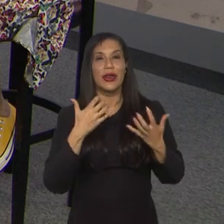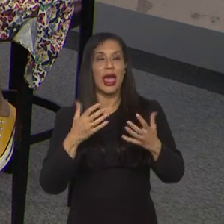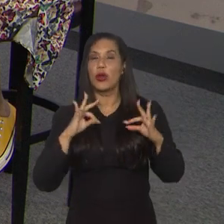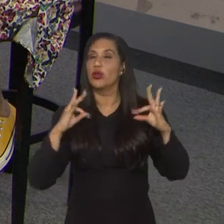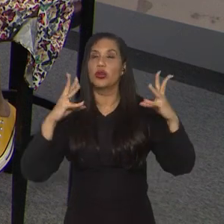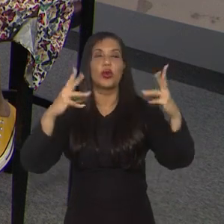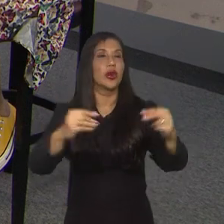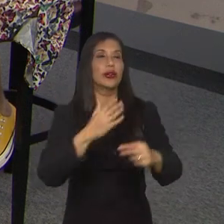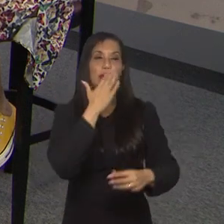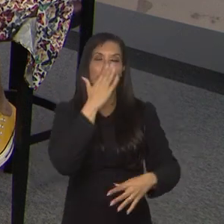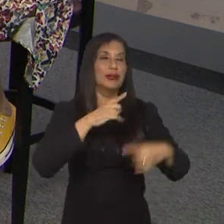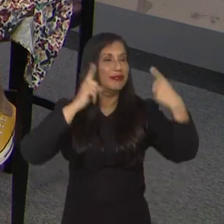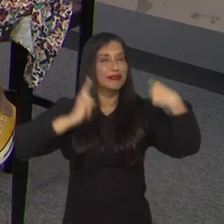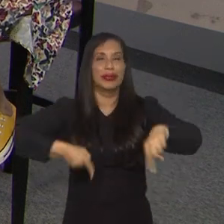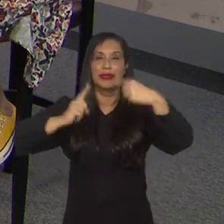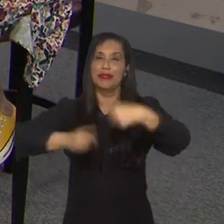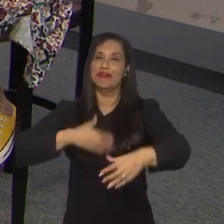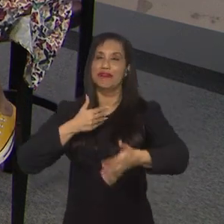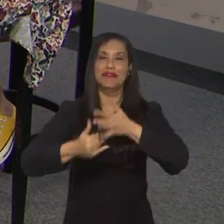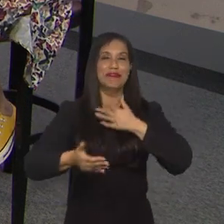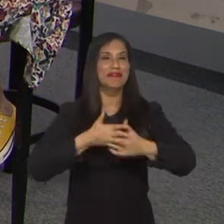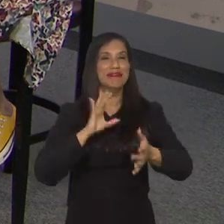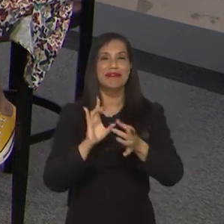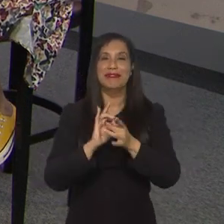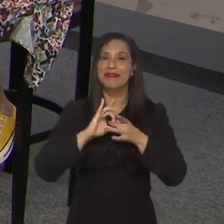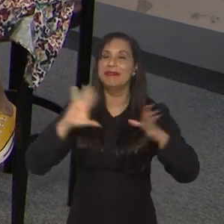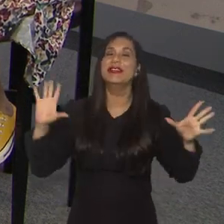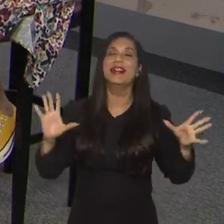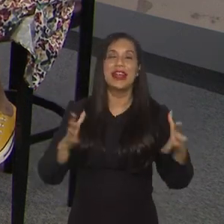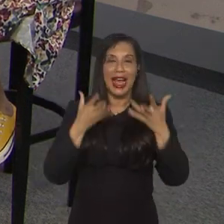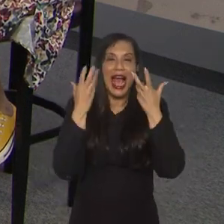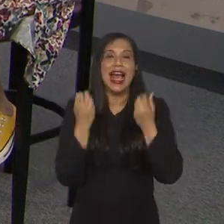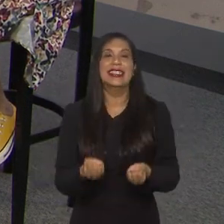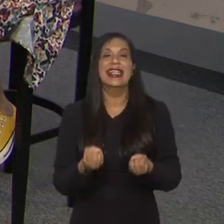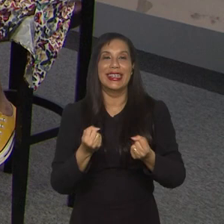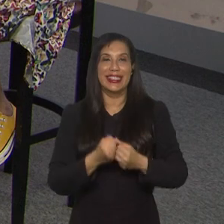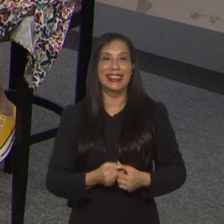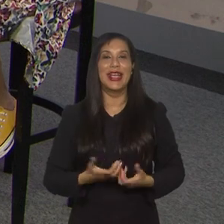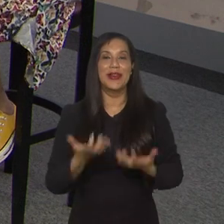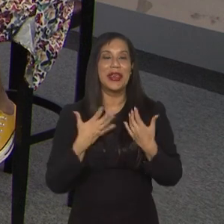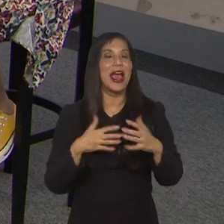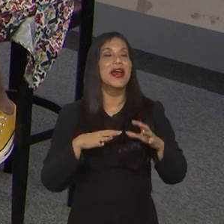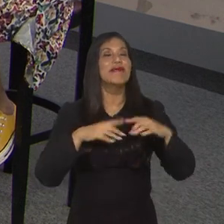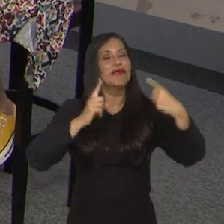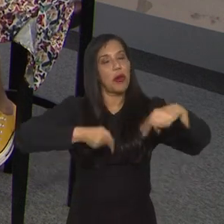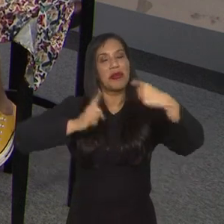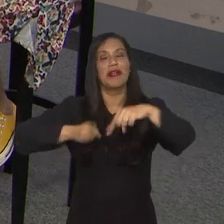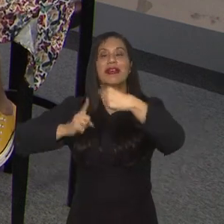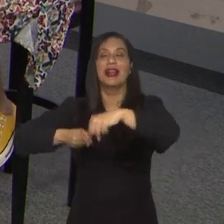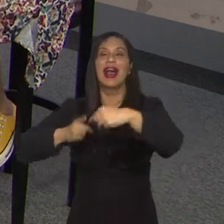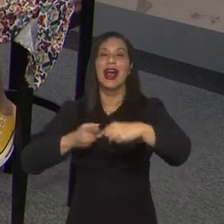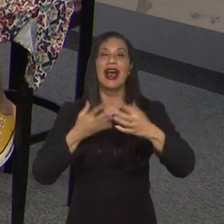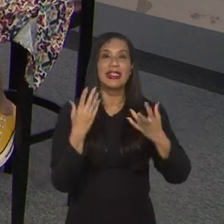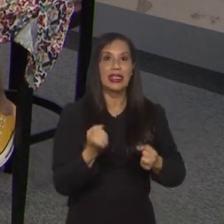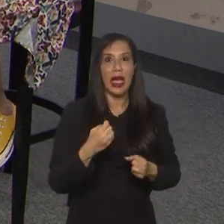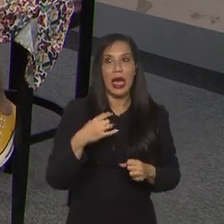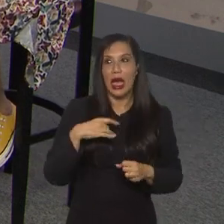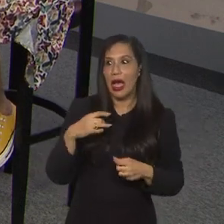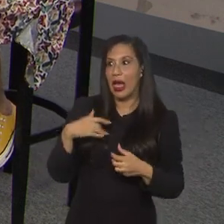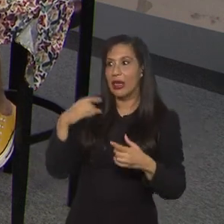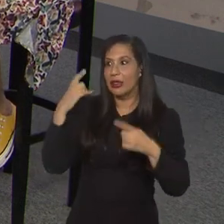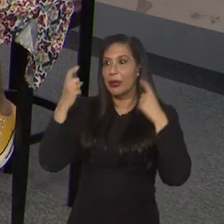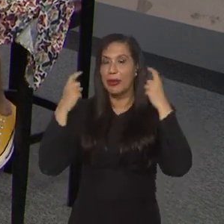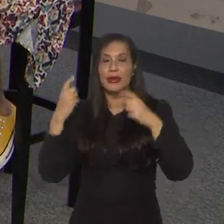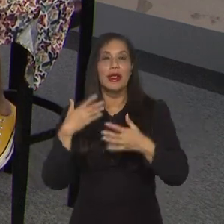todo mundo, eu quero sair... De peito aberto! Eu estou vendo as equipes, todo mundo, ah, está com briga com a